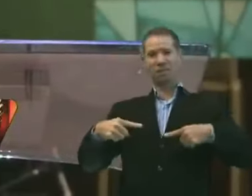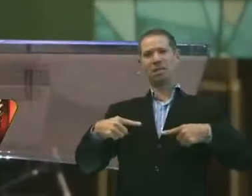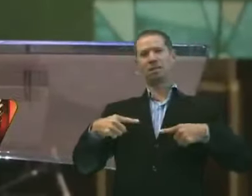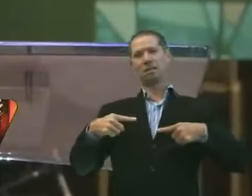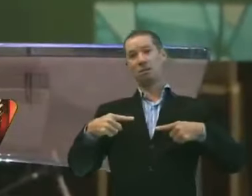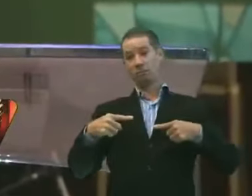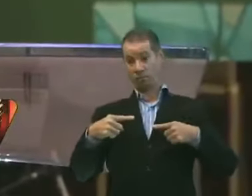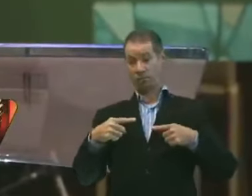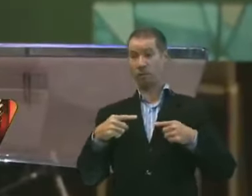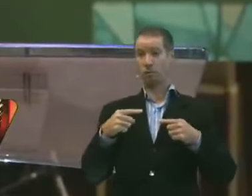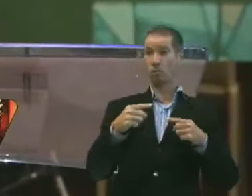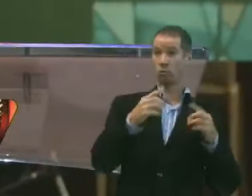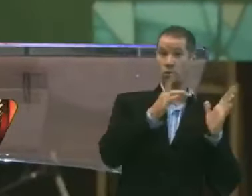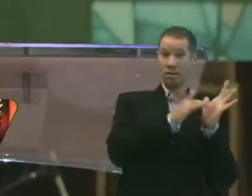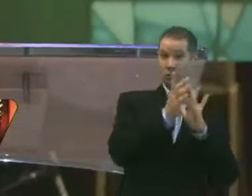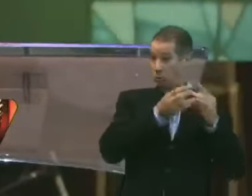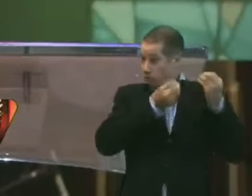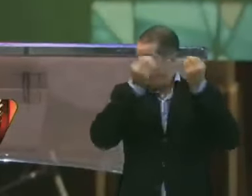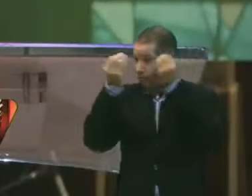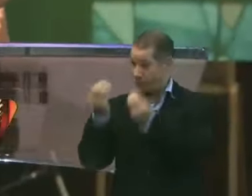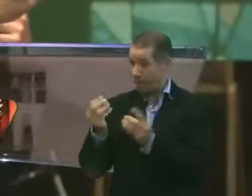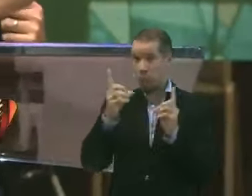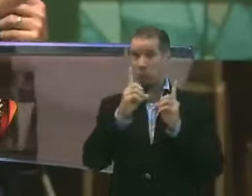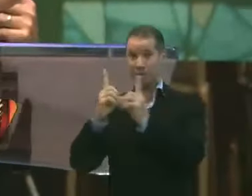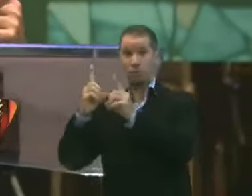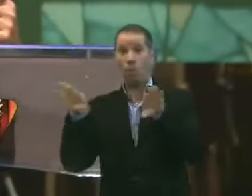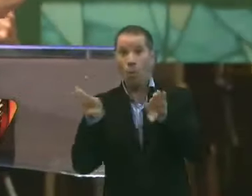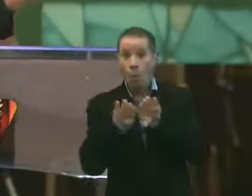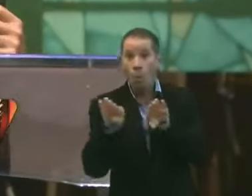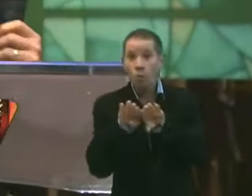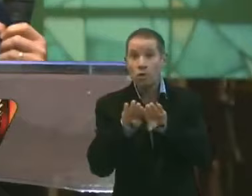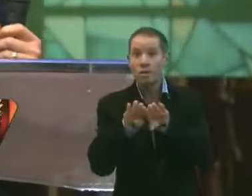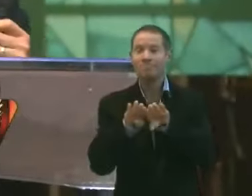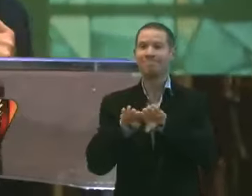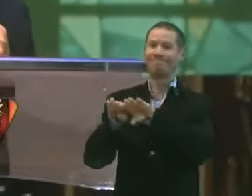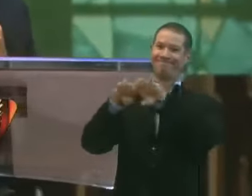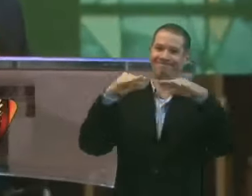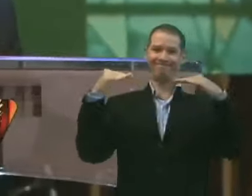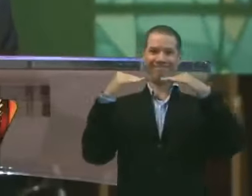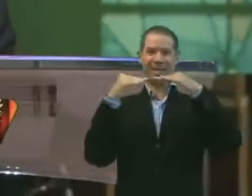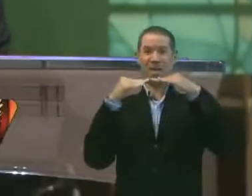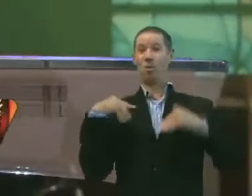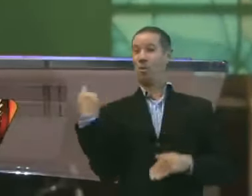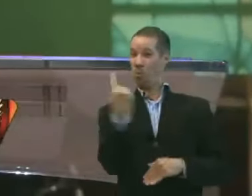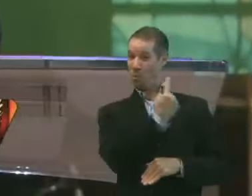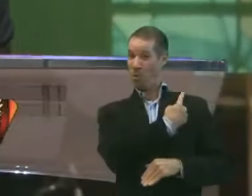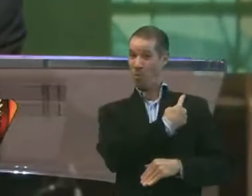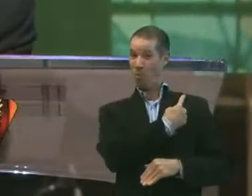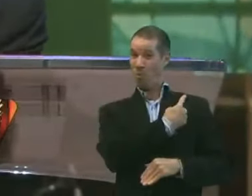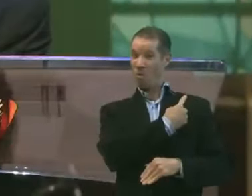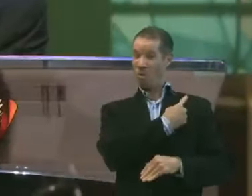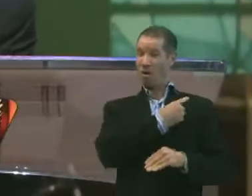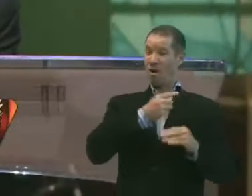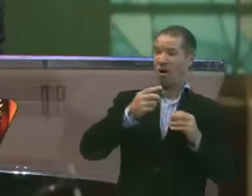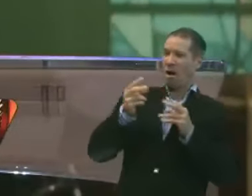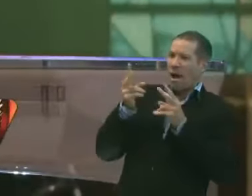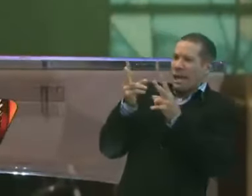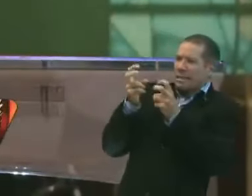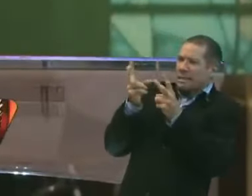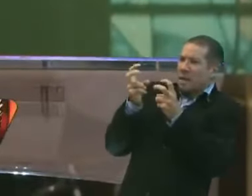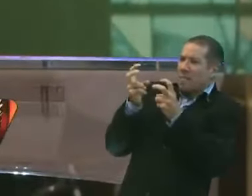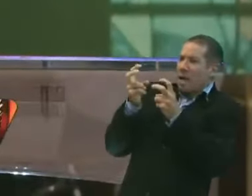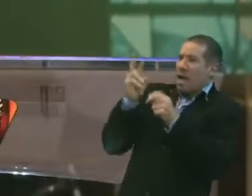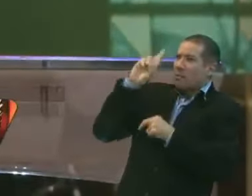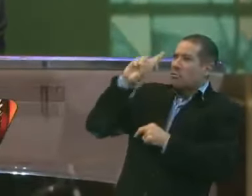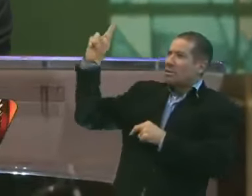dado aos discípulos, também hoje é dado a cada um de nós. Olhar a esperança